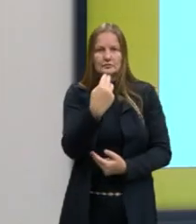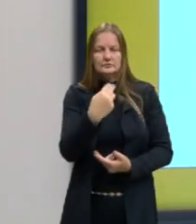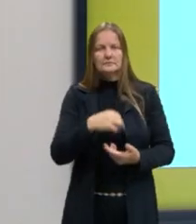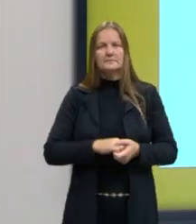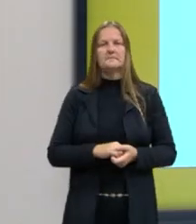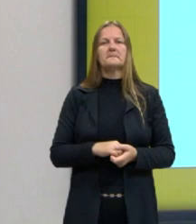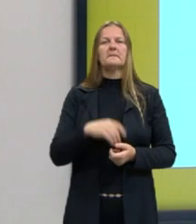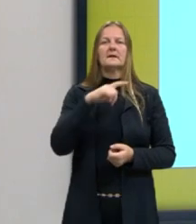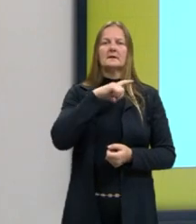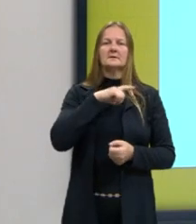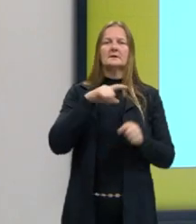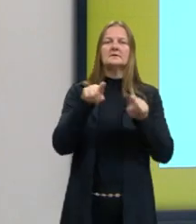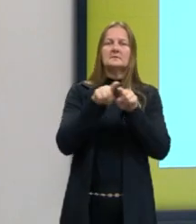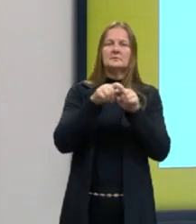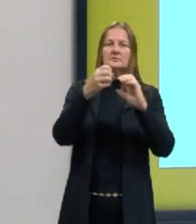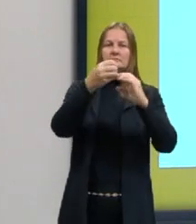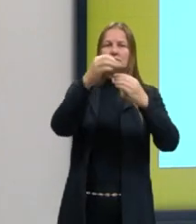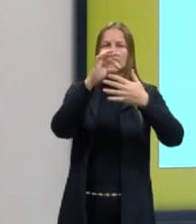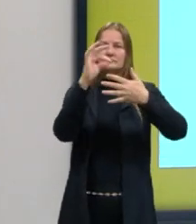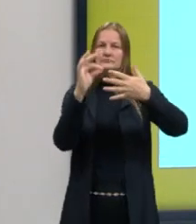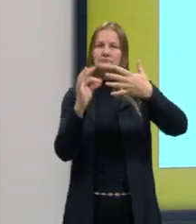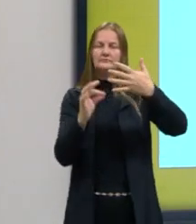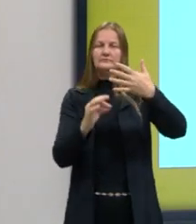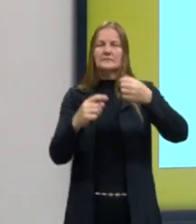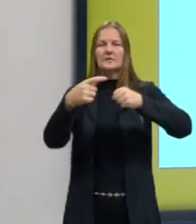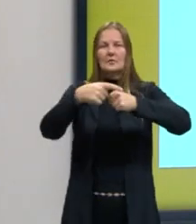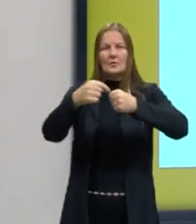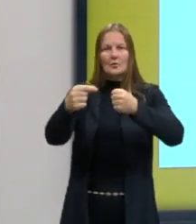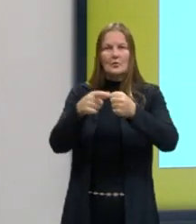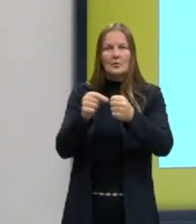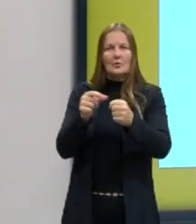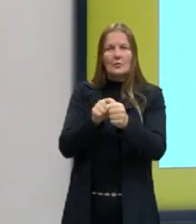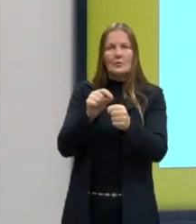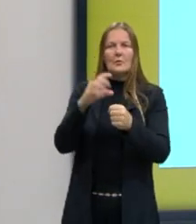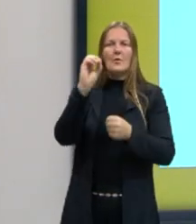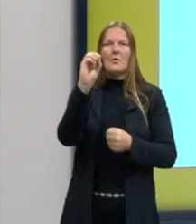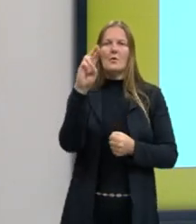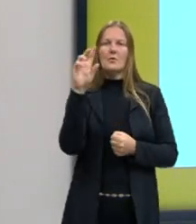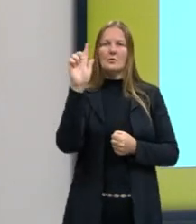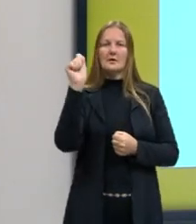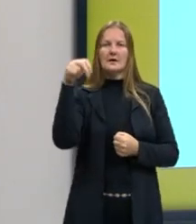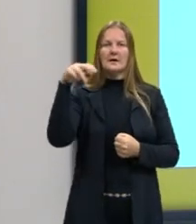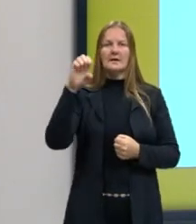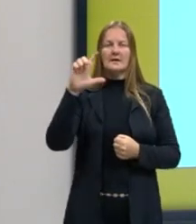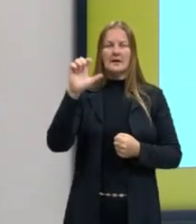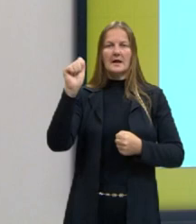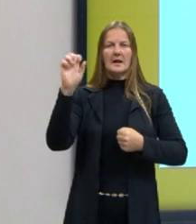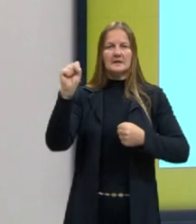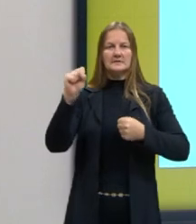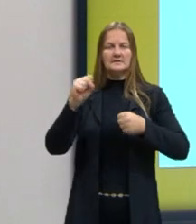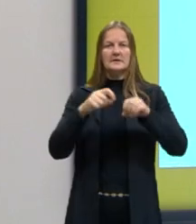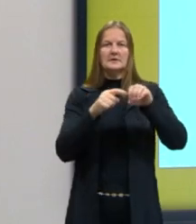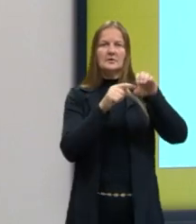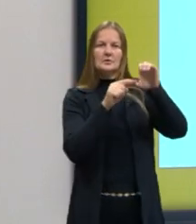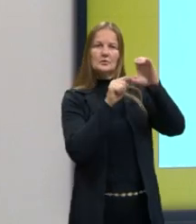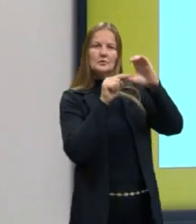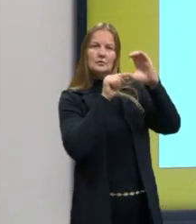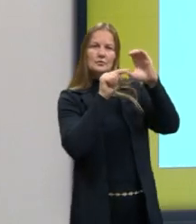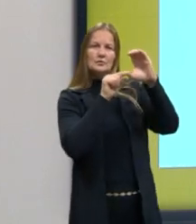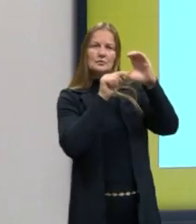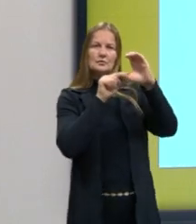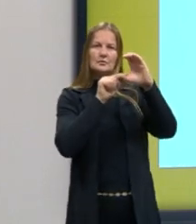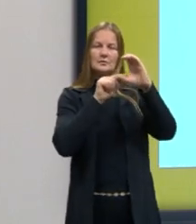Possui, então, no reino plante, algumas organelas diferentes, como o vaculo e